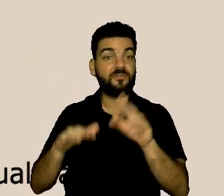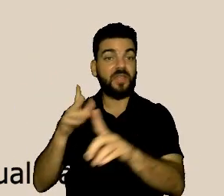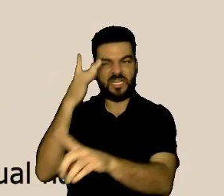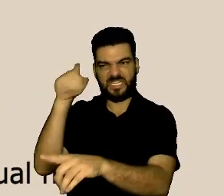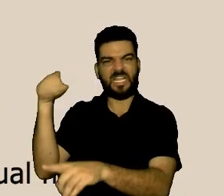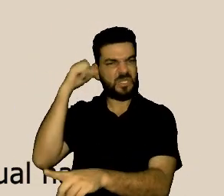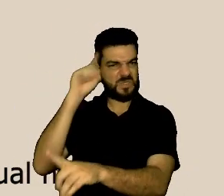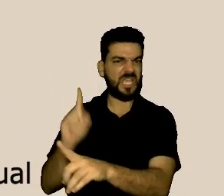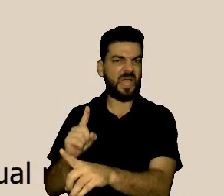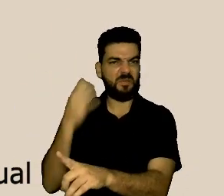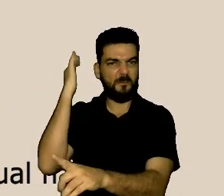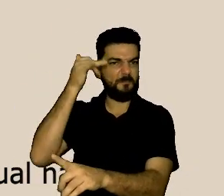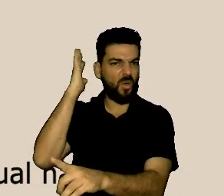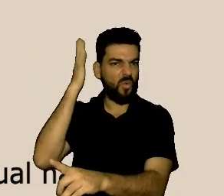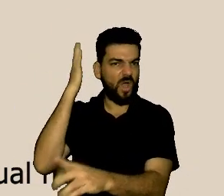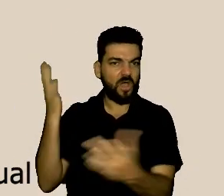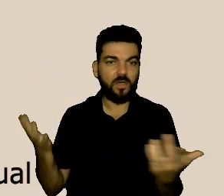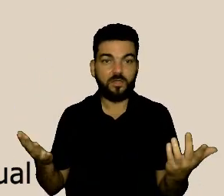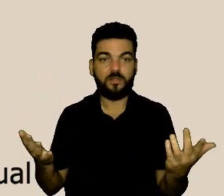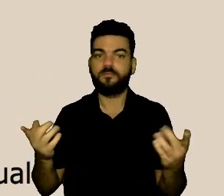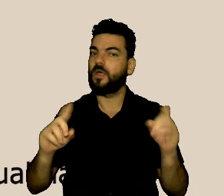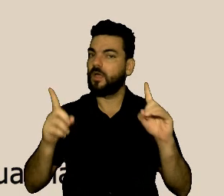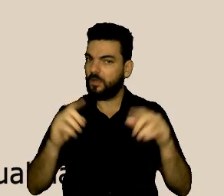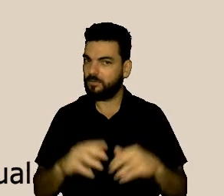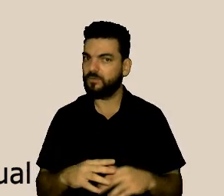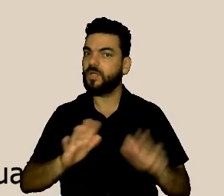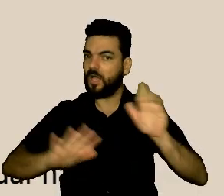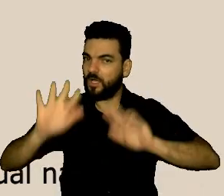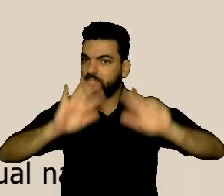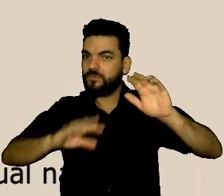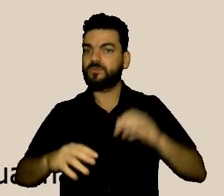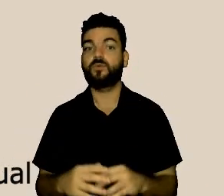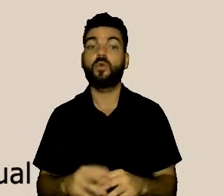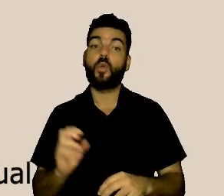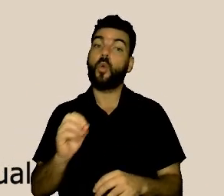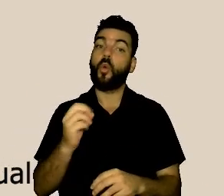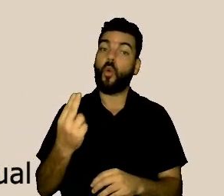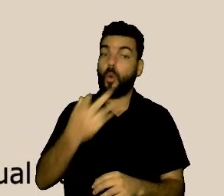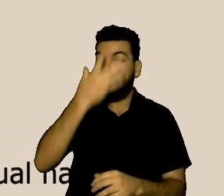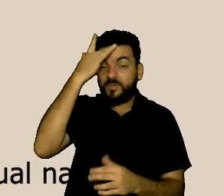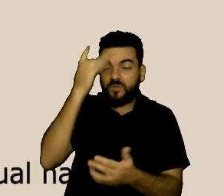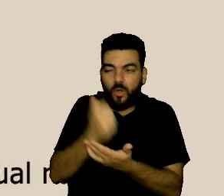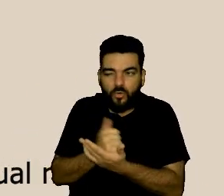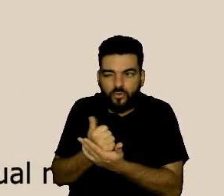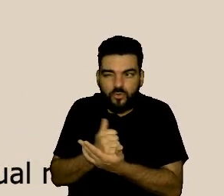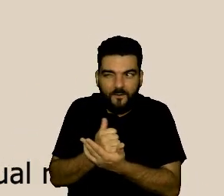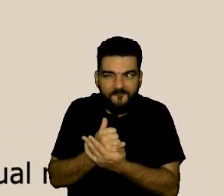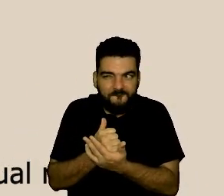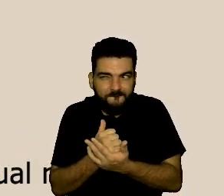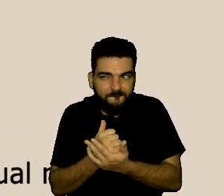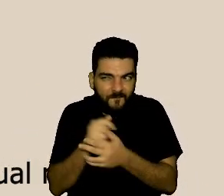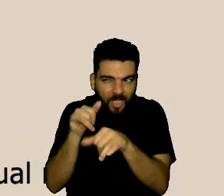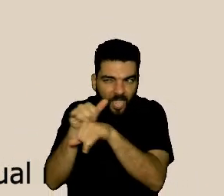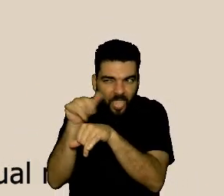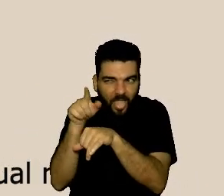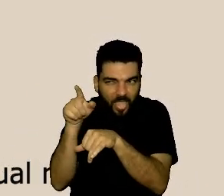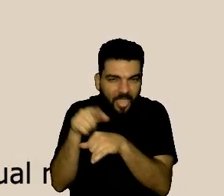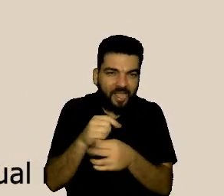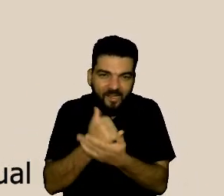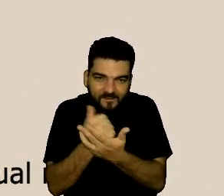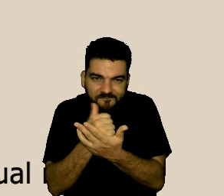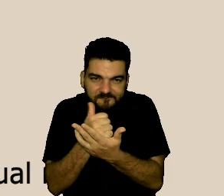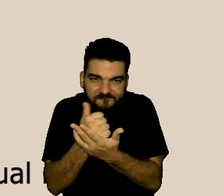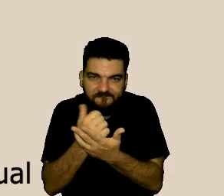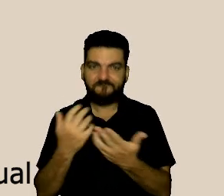ambiente ou nos processos mesmo, a gente vê isso, uma cota onde a pessoa começa a duvidar, fala, nossa, mas eu